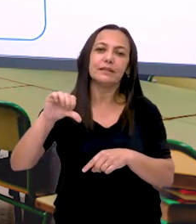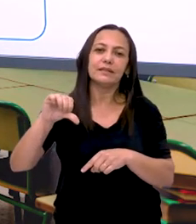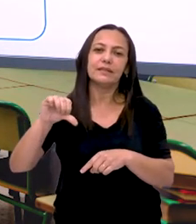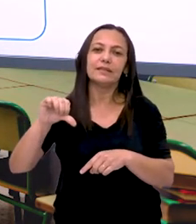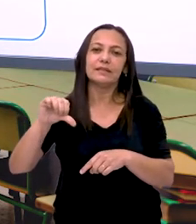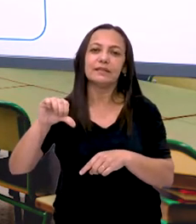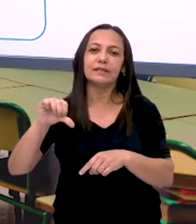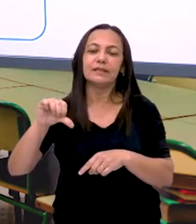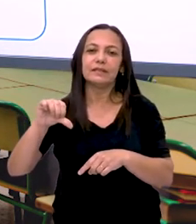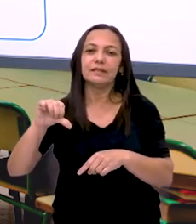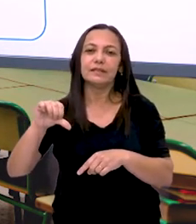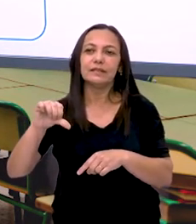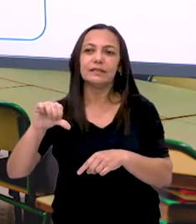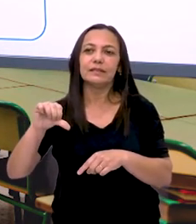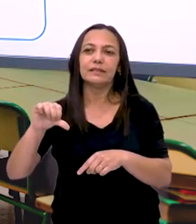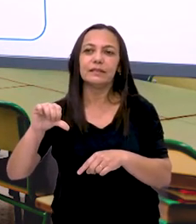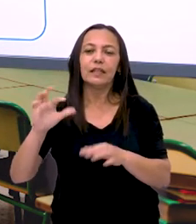nove.